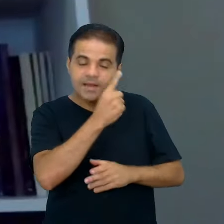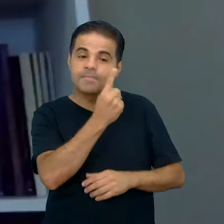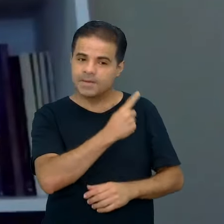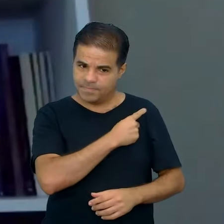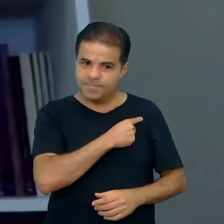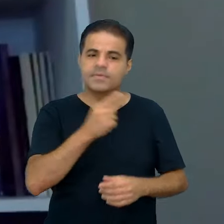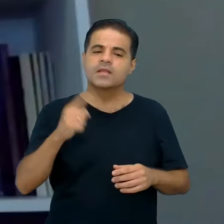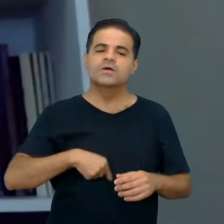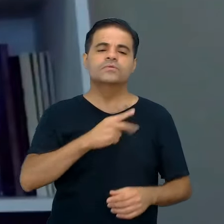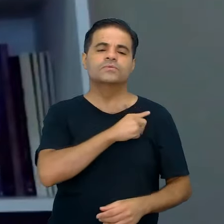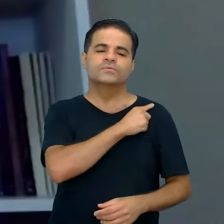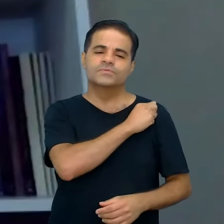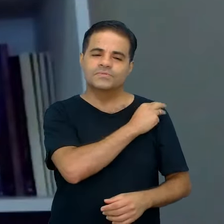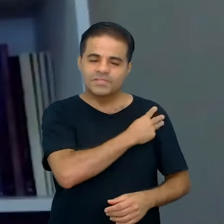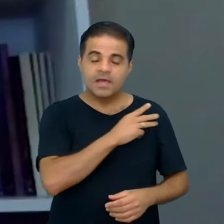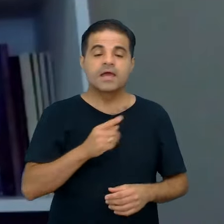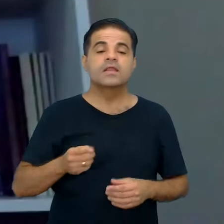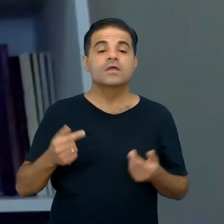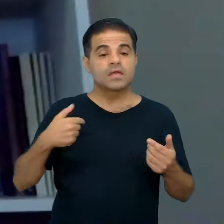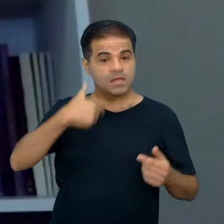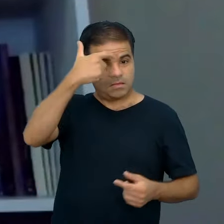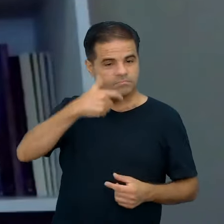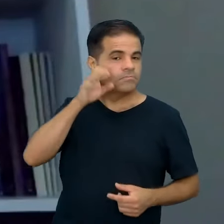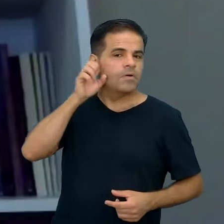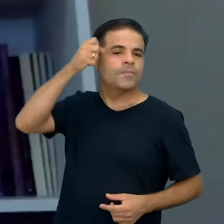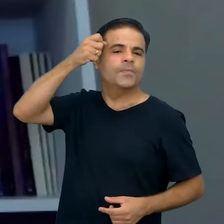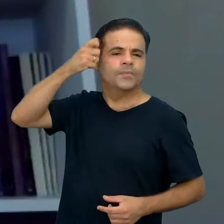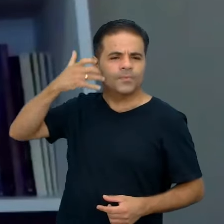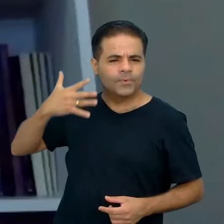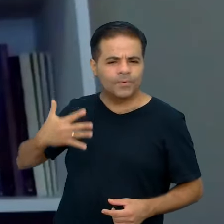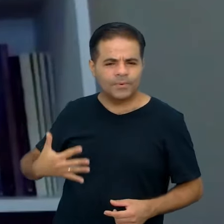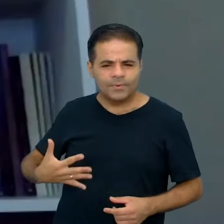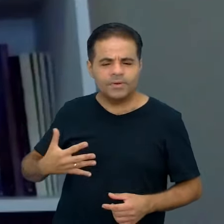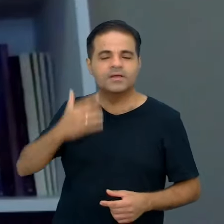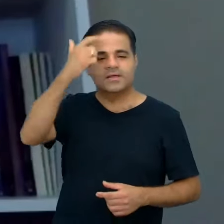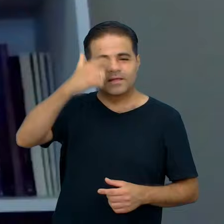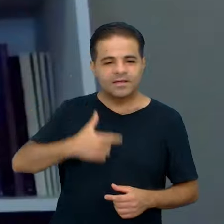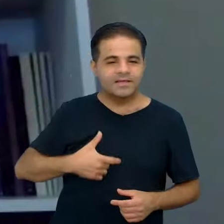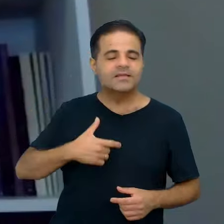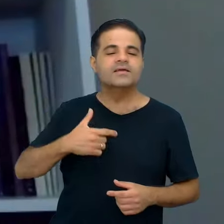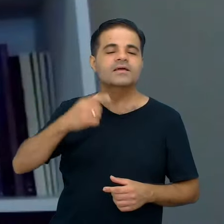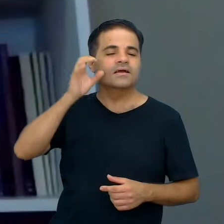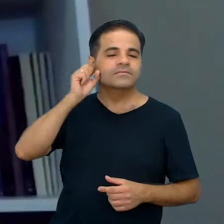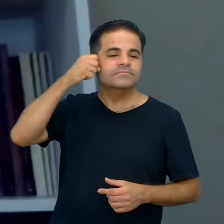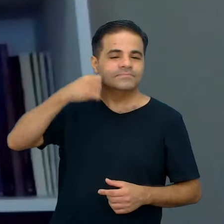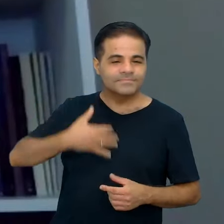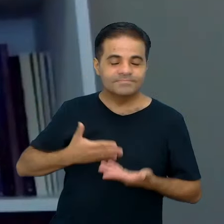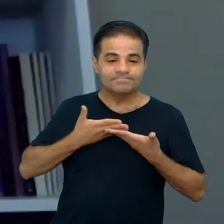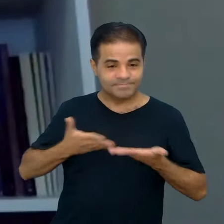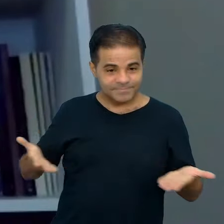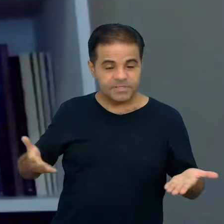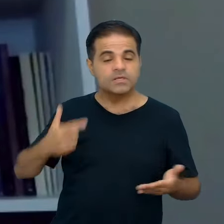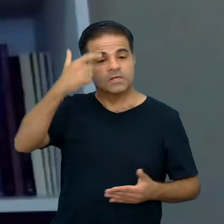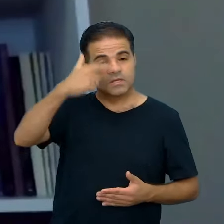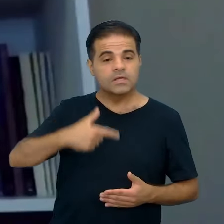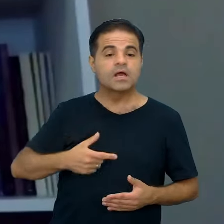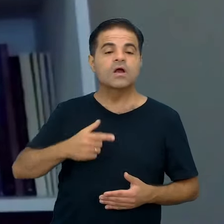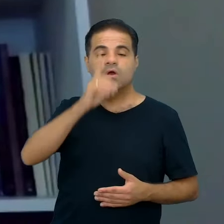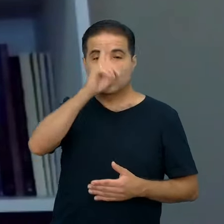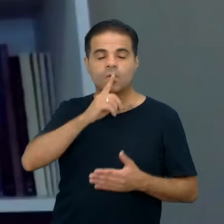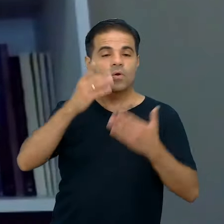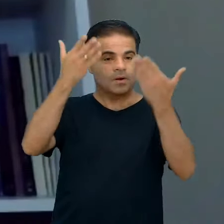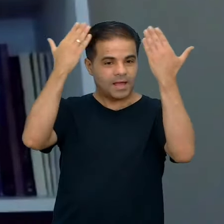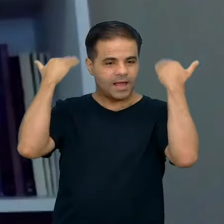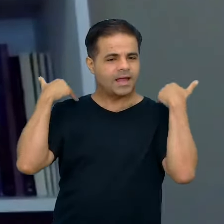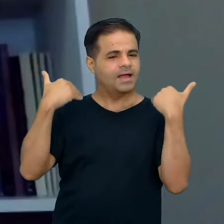série do ensino médio. Eu vou me autodescrever ou fazer uma audiodescrição. Eu tenho os cabelos